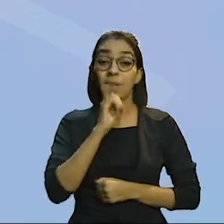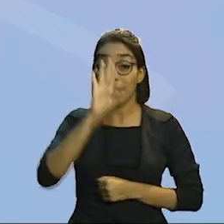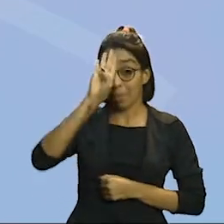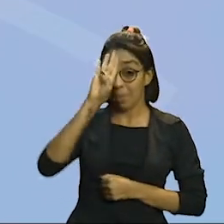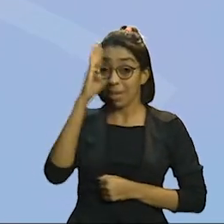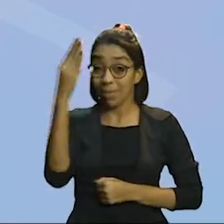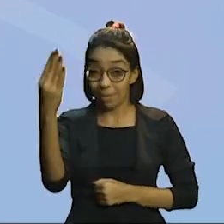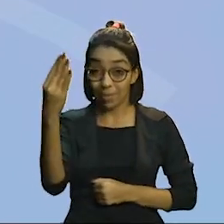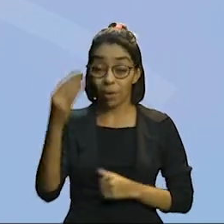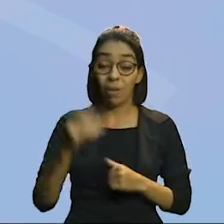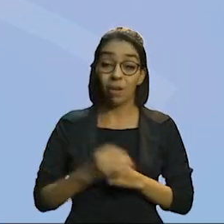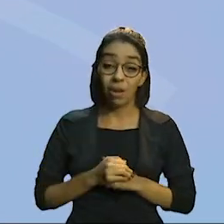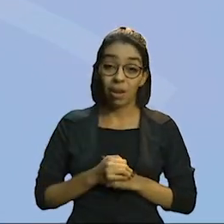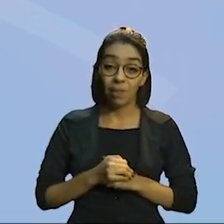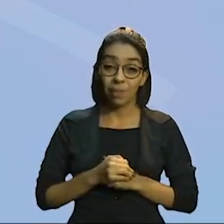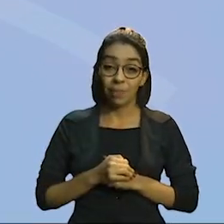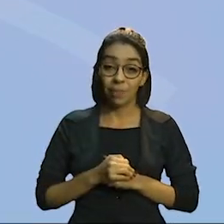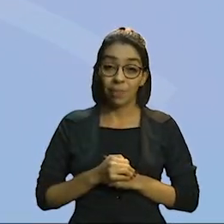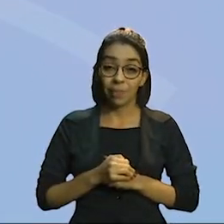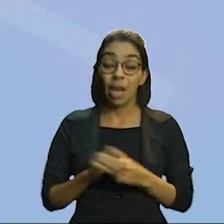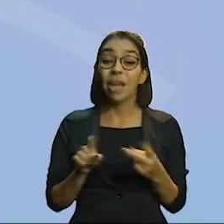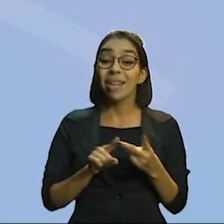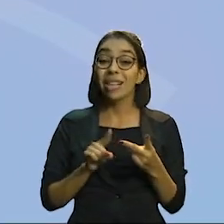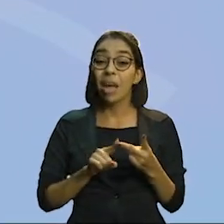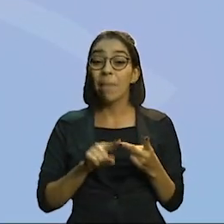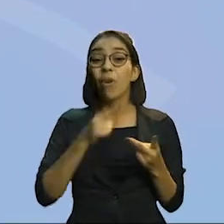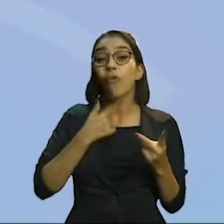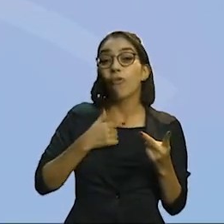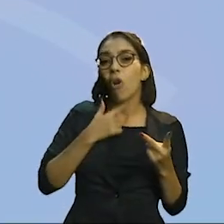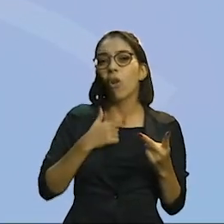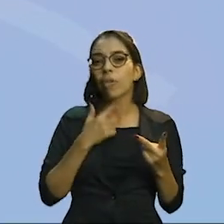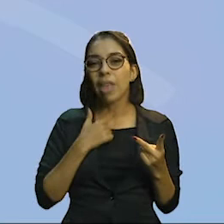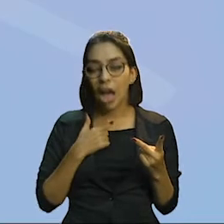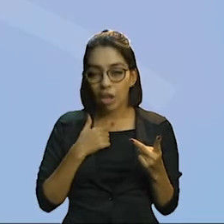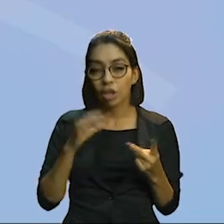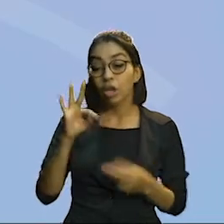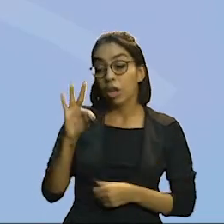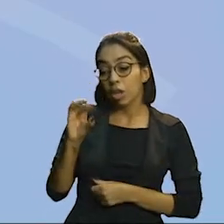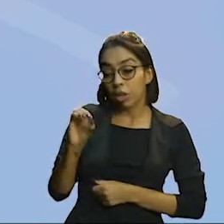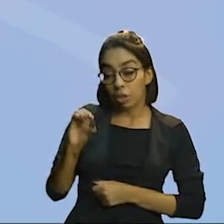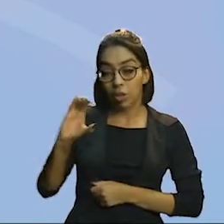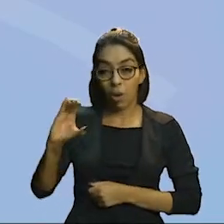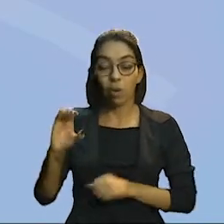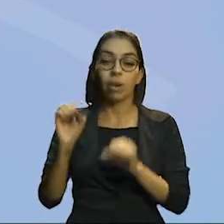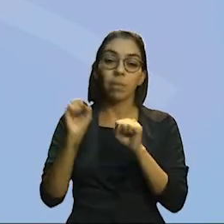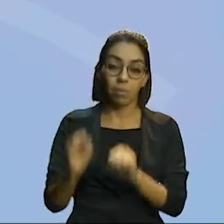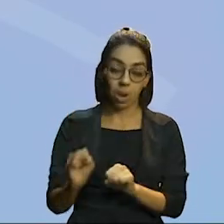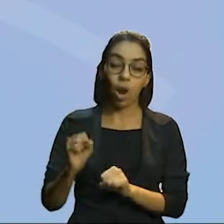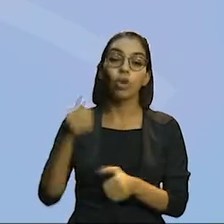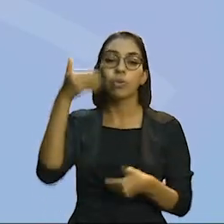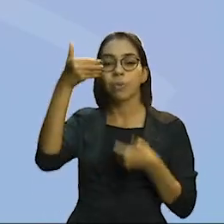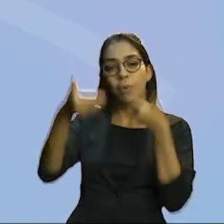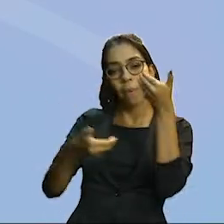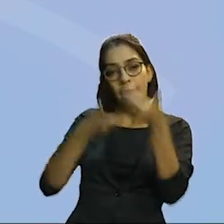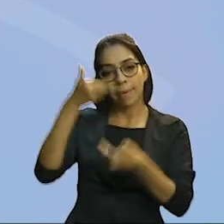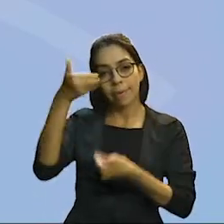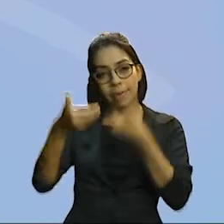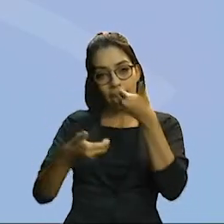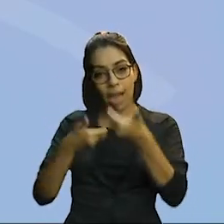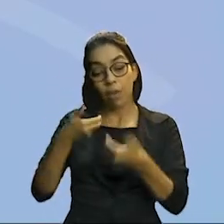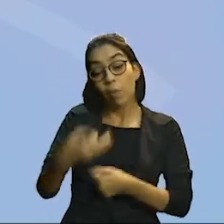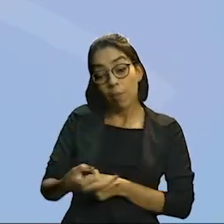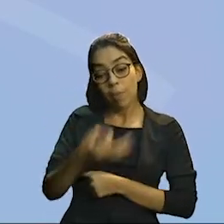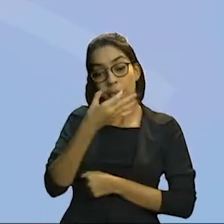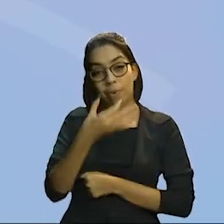e o transtorno compulsivo. O tratamento se dá muitas vezes não só por forma